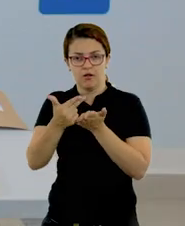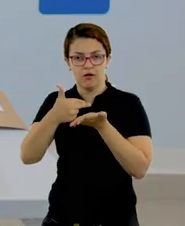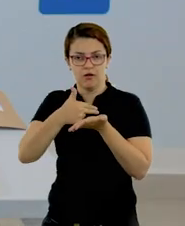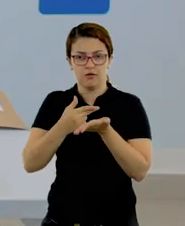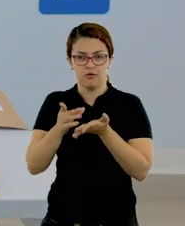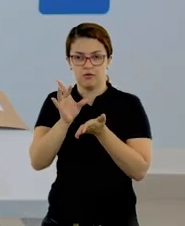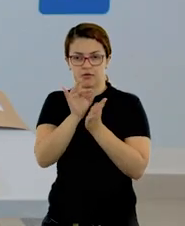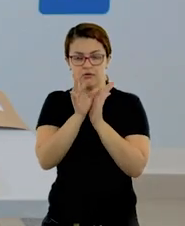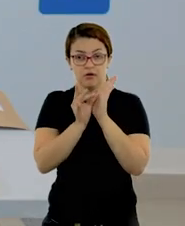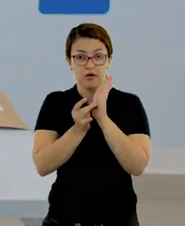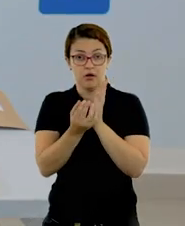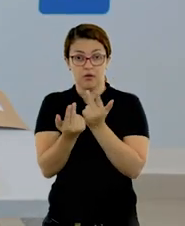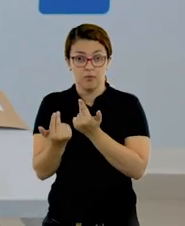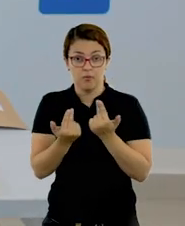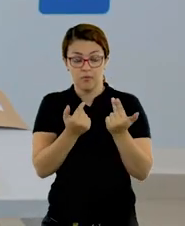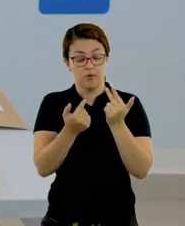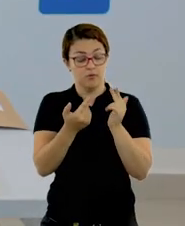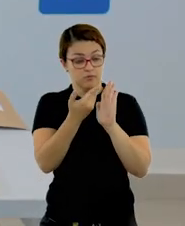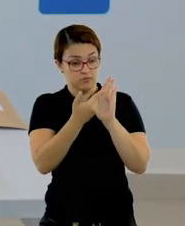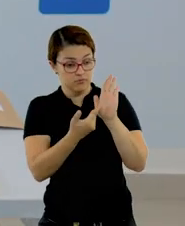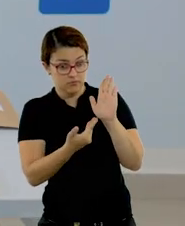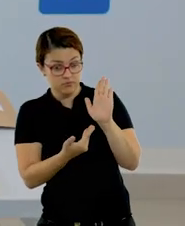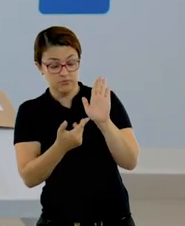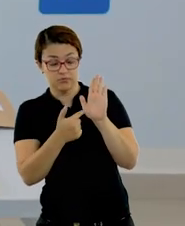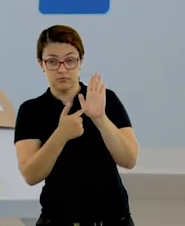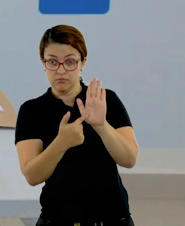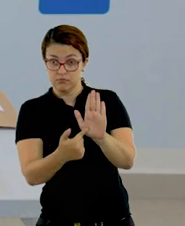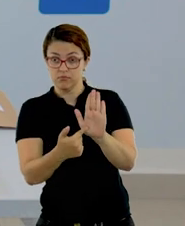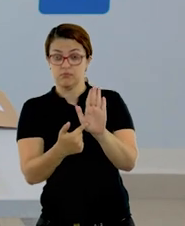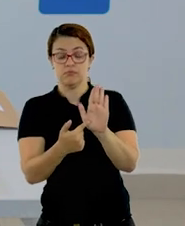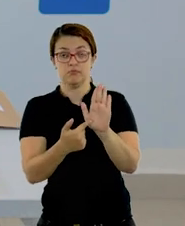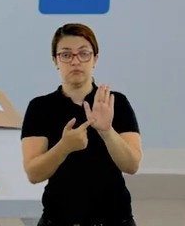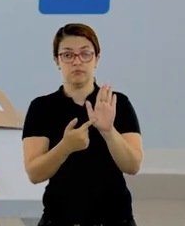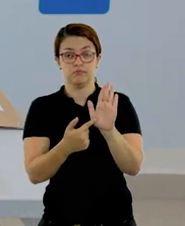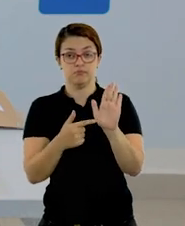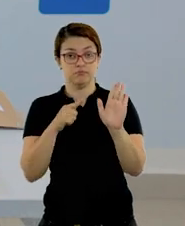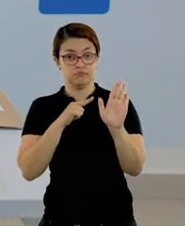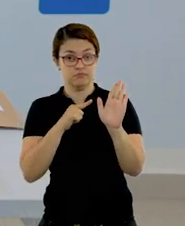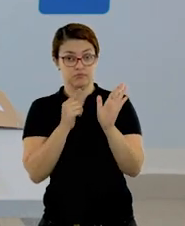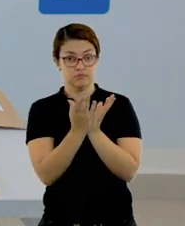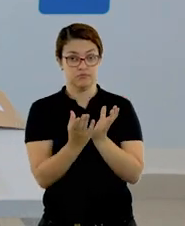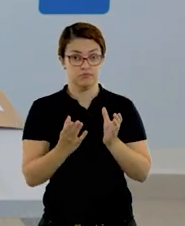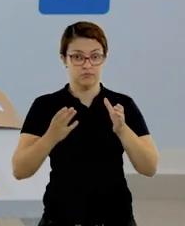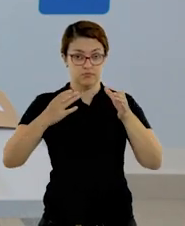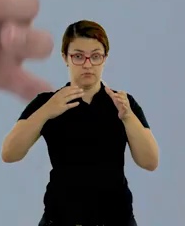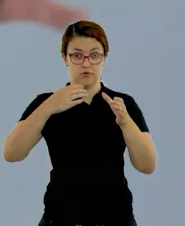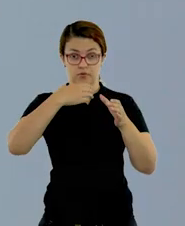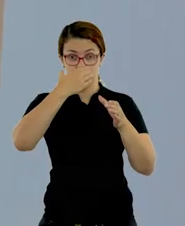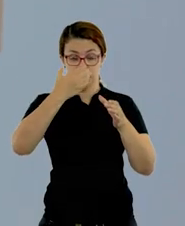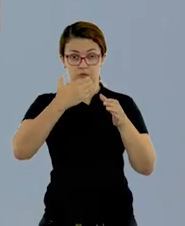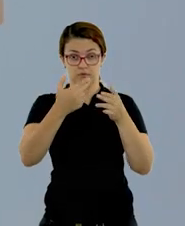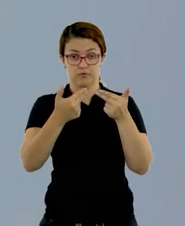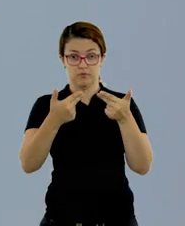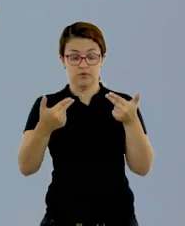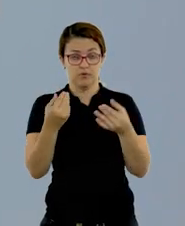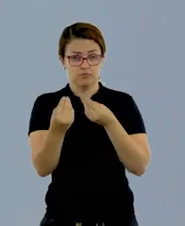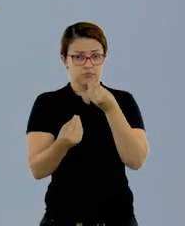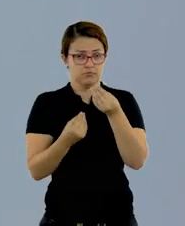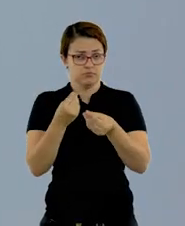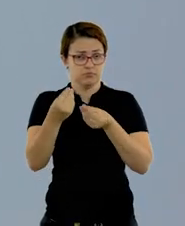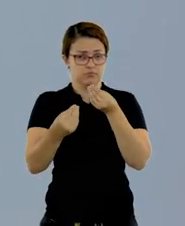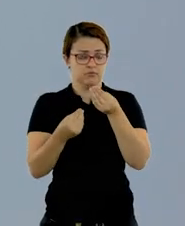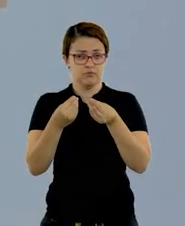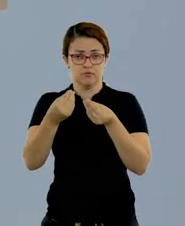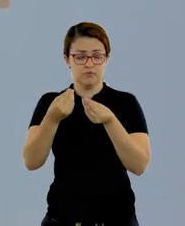Conforme eu vou mostrar aqui para vocês, nós temos aqui uma cesta de frutas. E como que nós